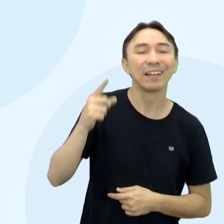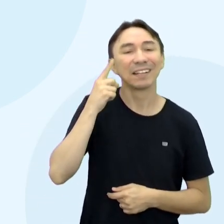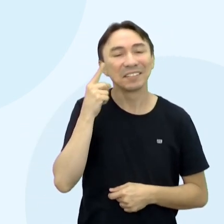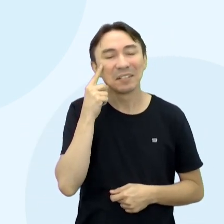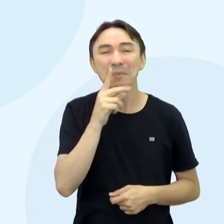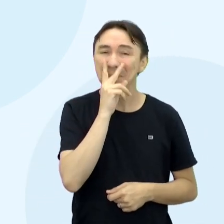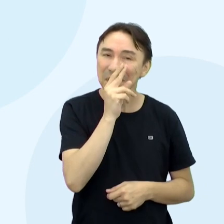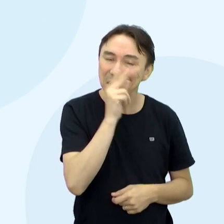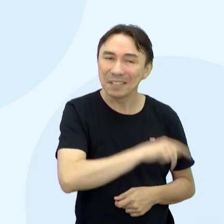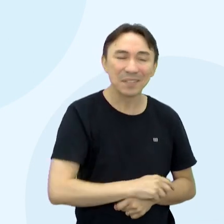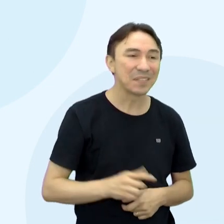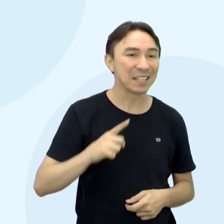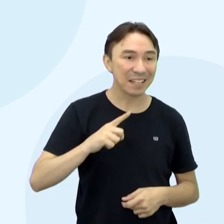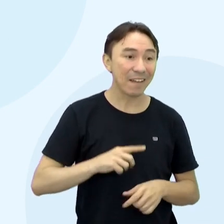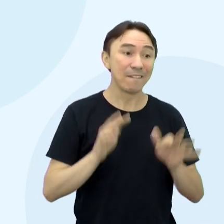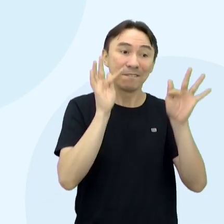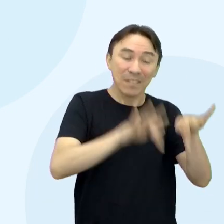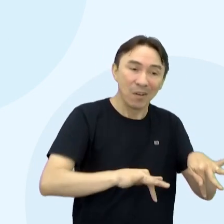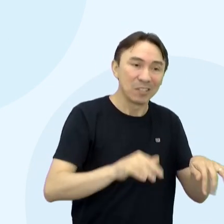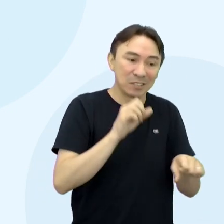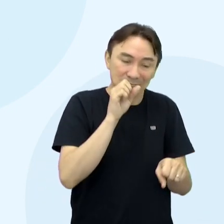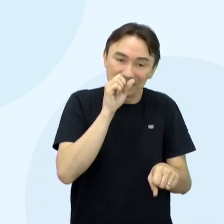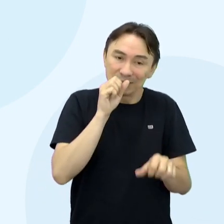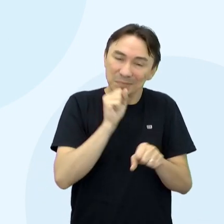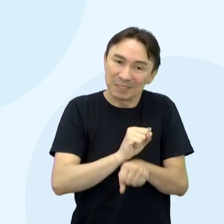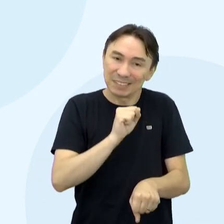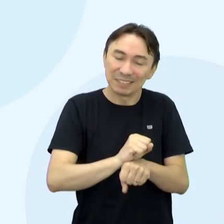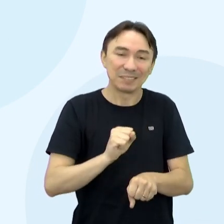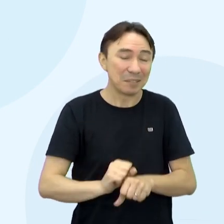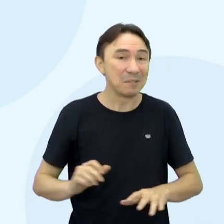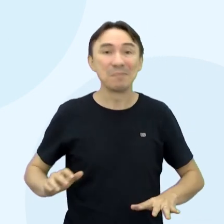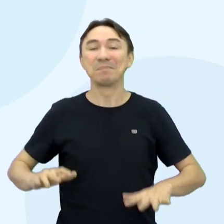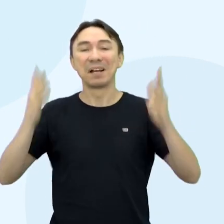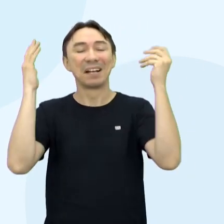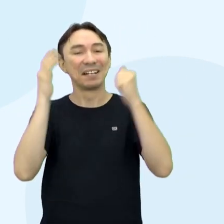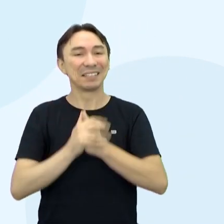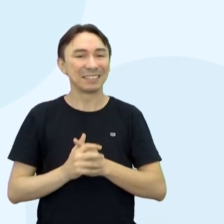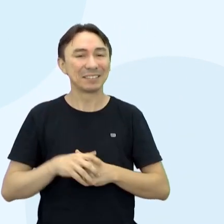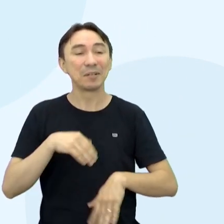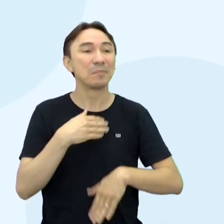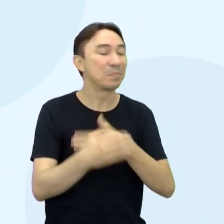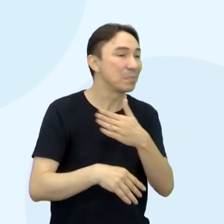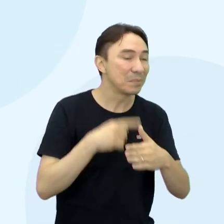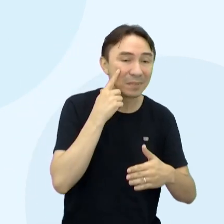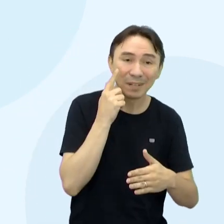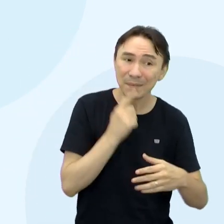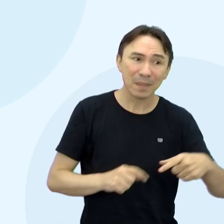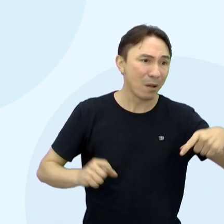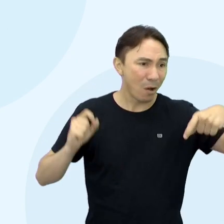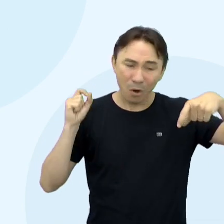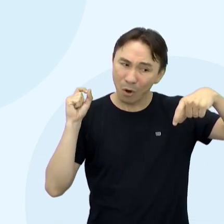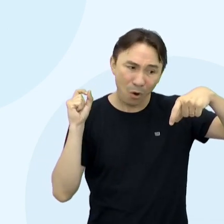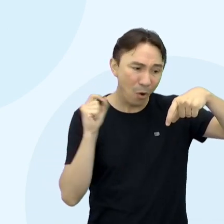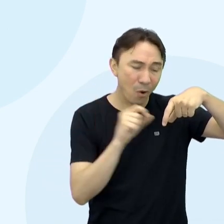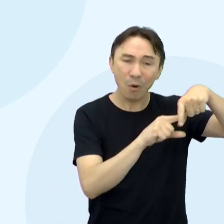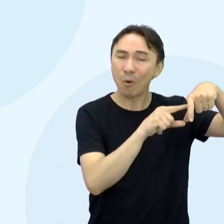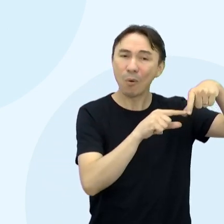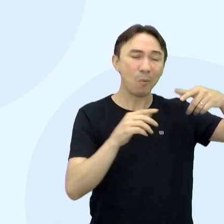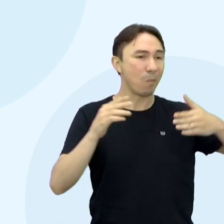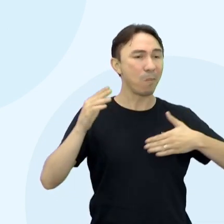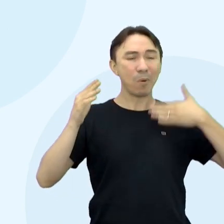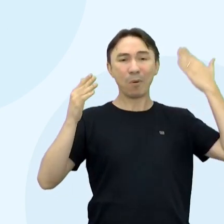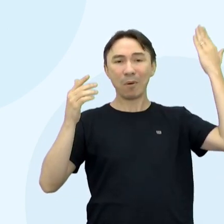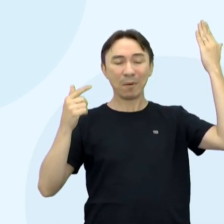final do juiz Para comemorar Foi aí que no lance fortuito Saiu aquele gol que mudou tudo Era o gol que daria a